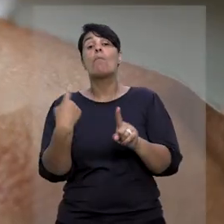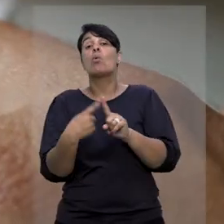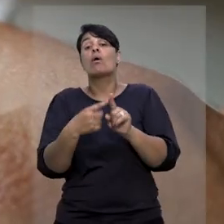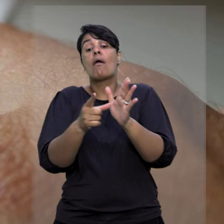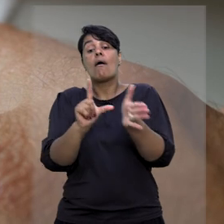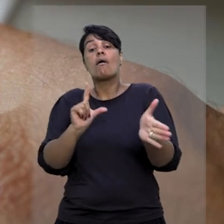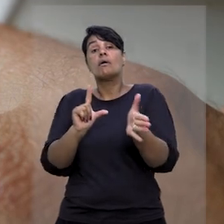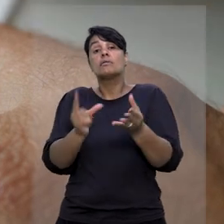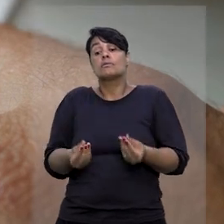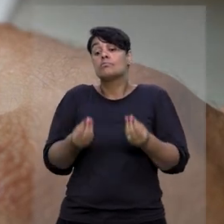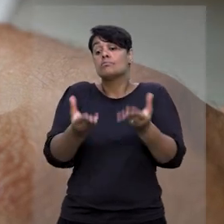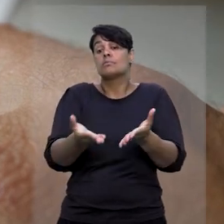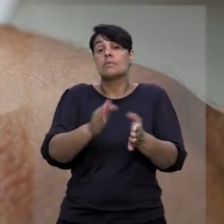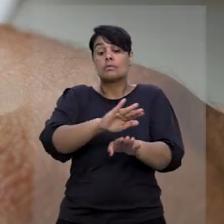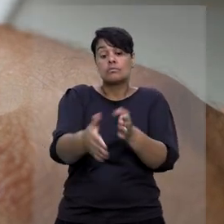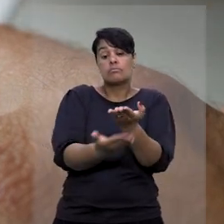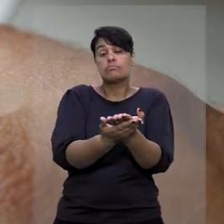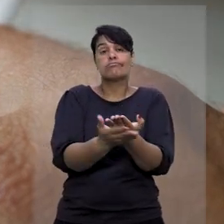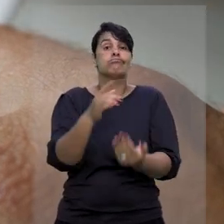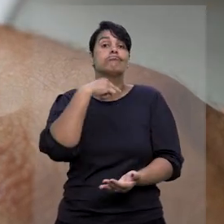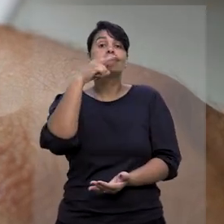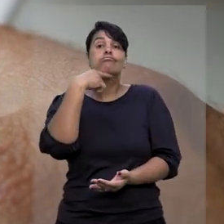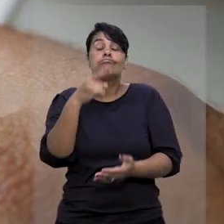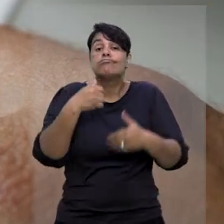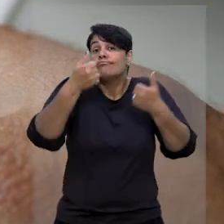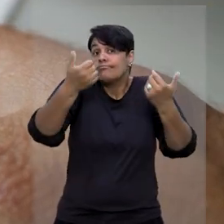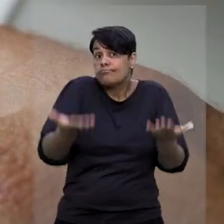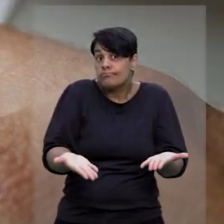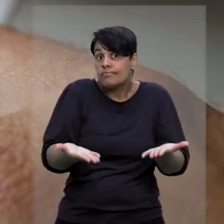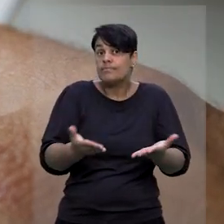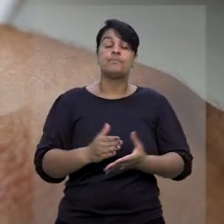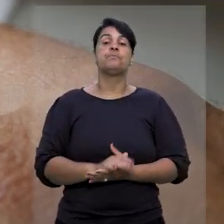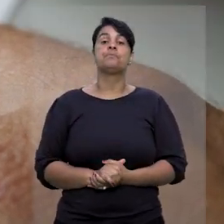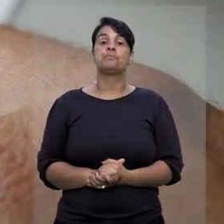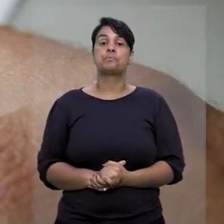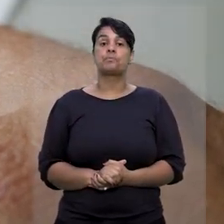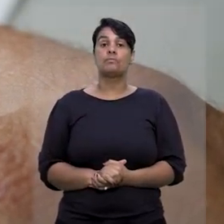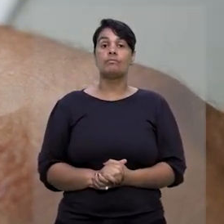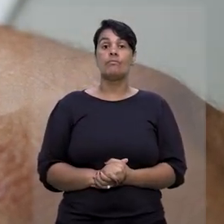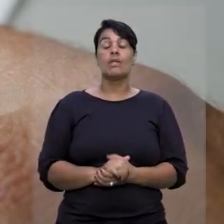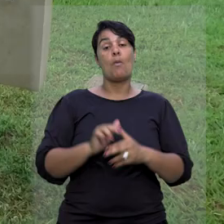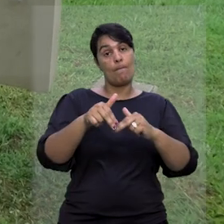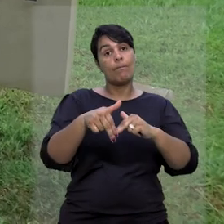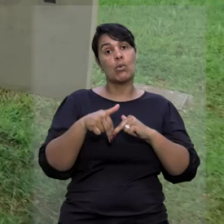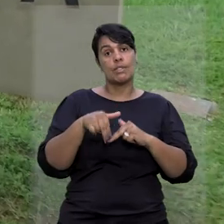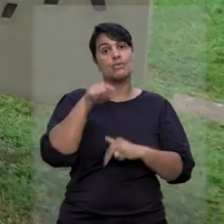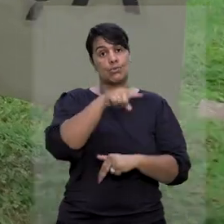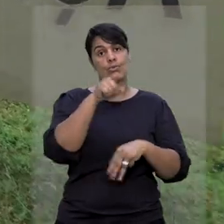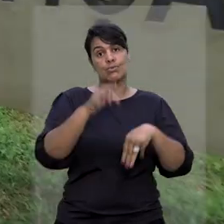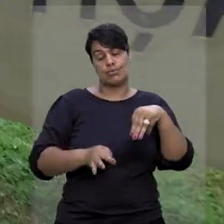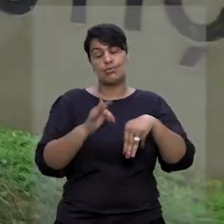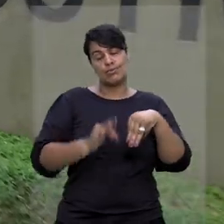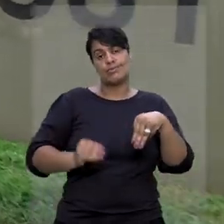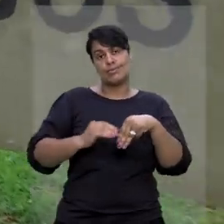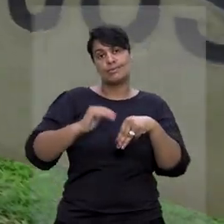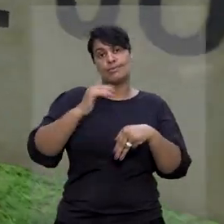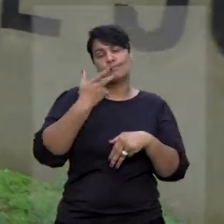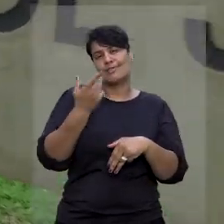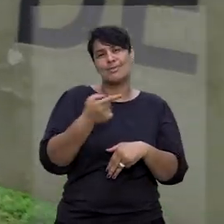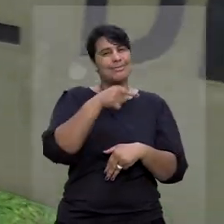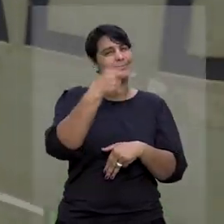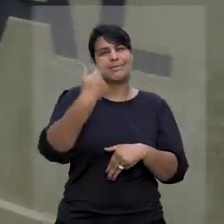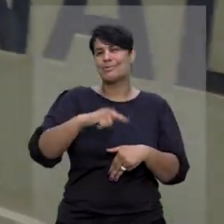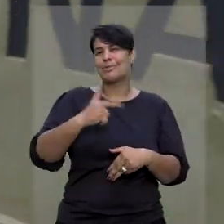motivo que a impediu de apresentar essa prova ainda na fase de conhecimento do processo original. Dessa forma, segundo o ministro,